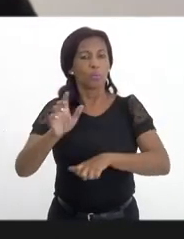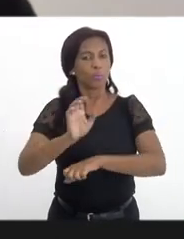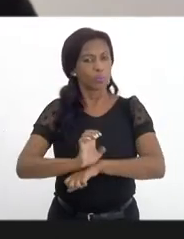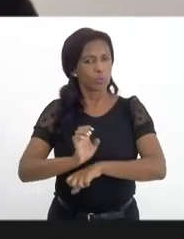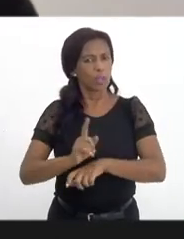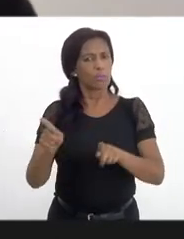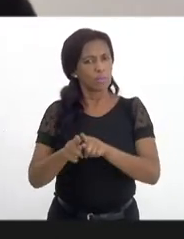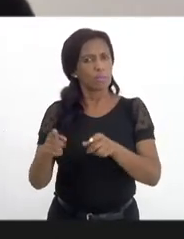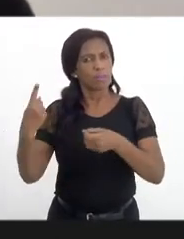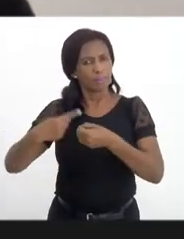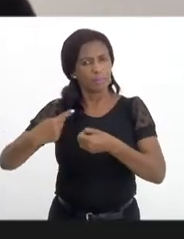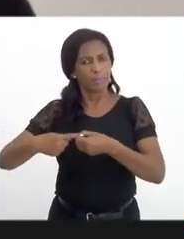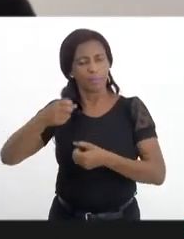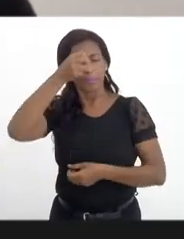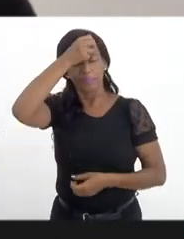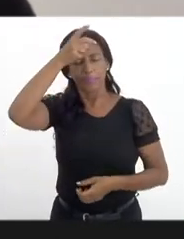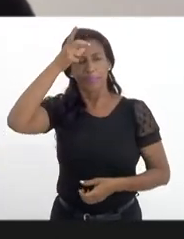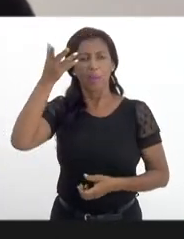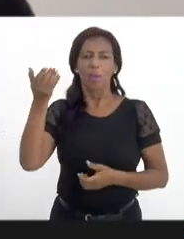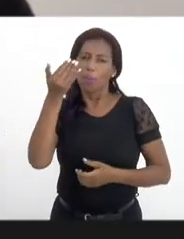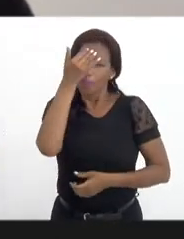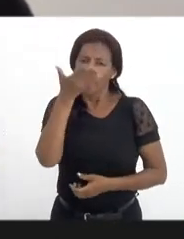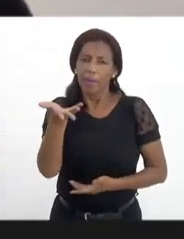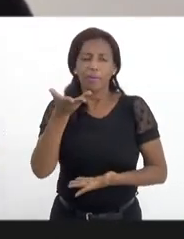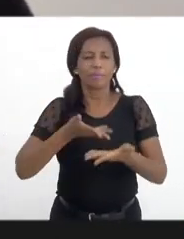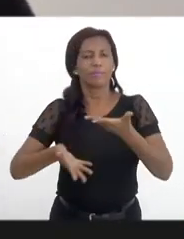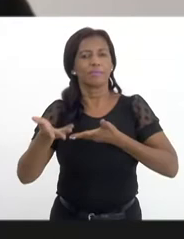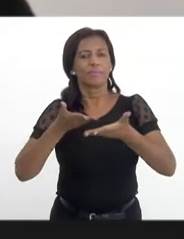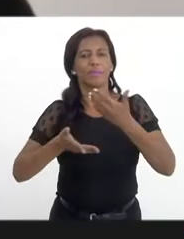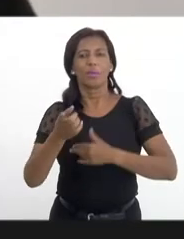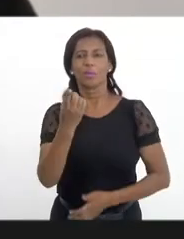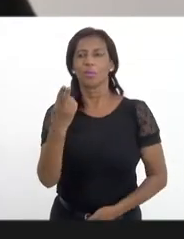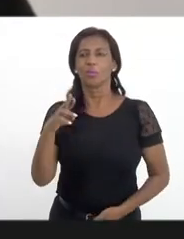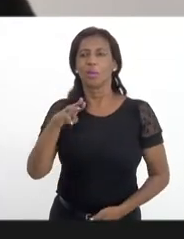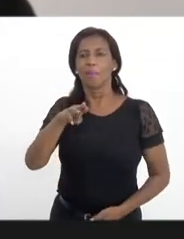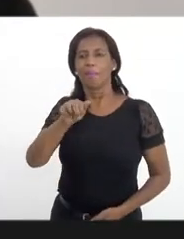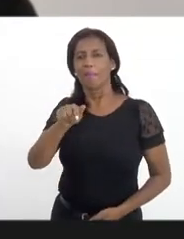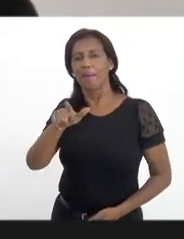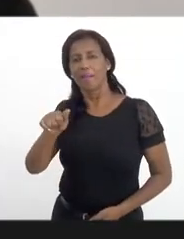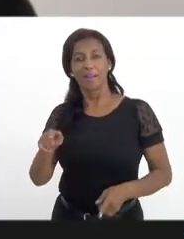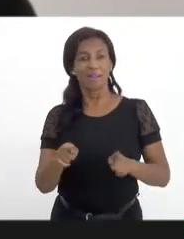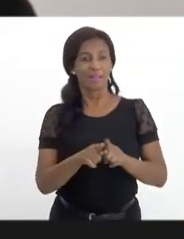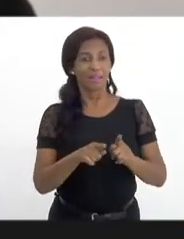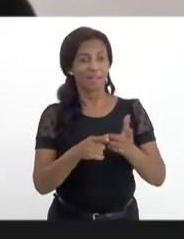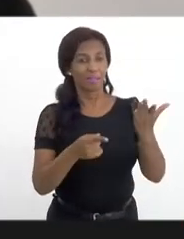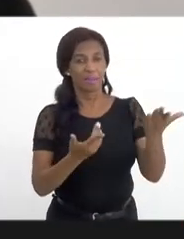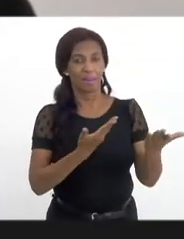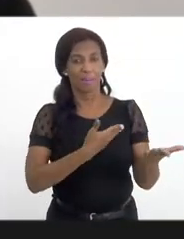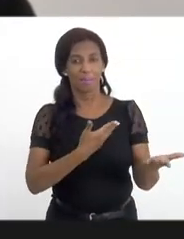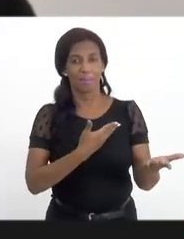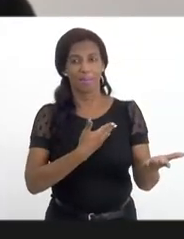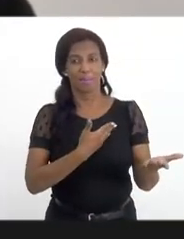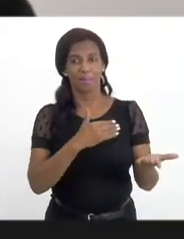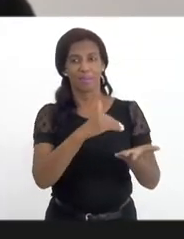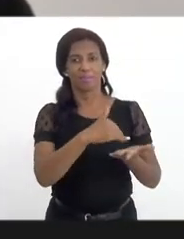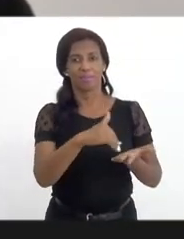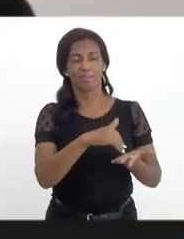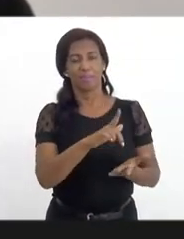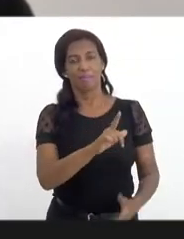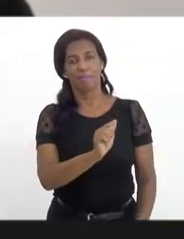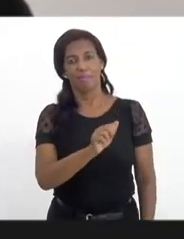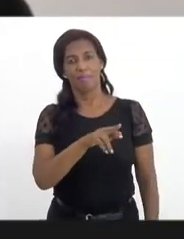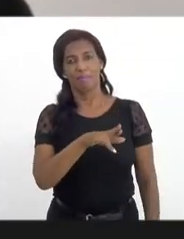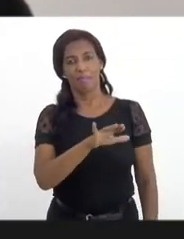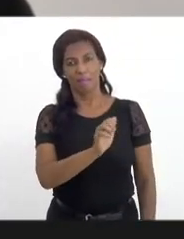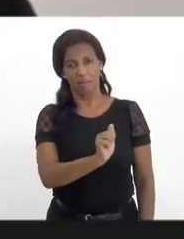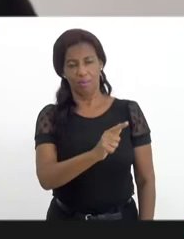no nosso município. Obrigado pela participação. doutora Madalena e também a nossa amiga secretária, dona Laura